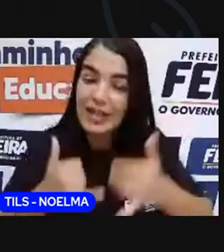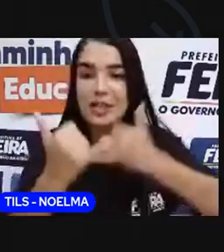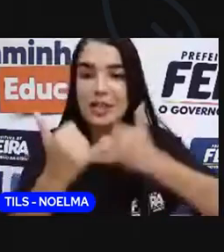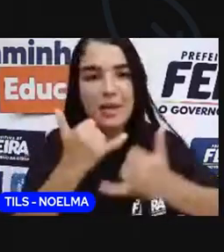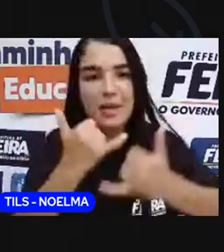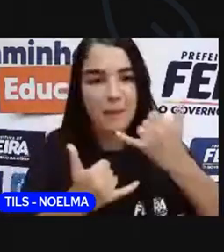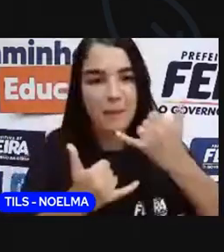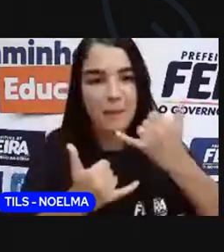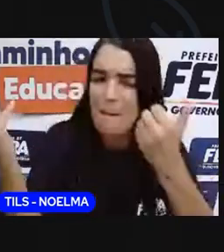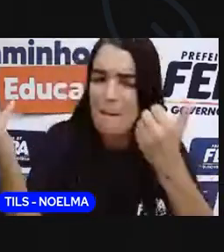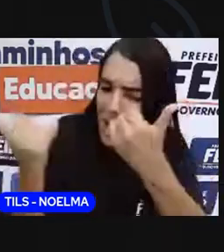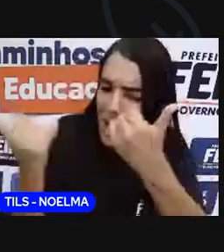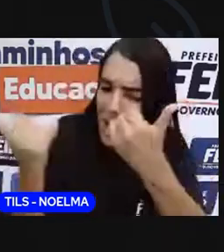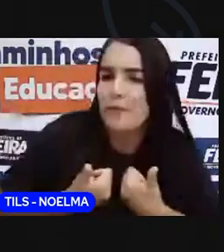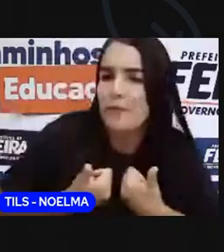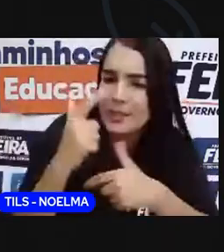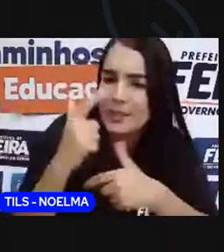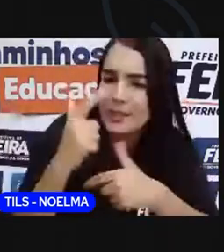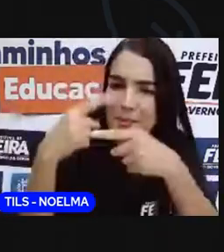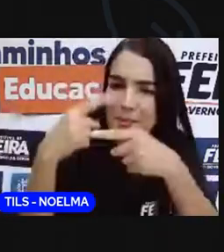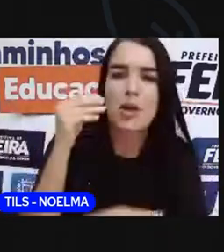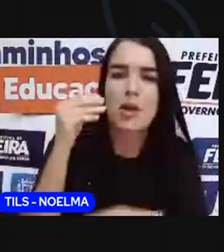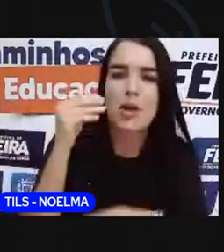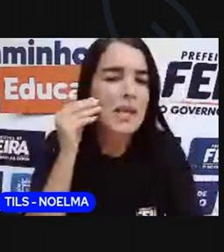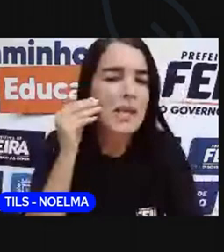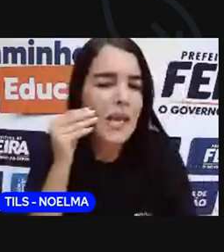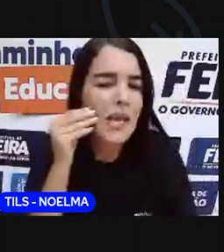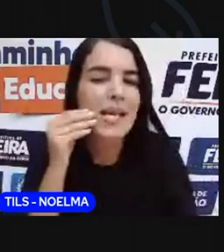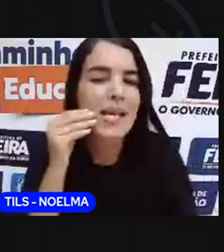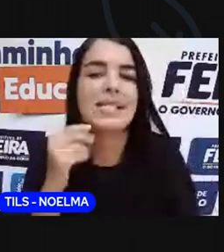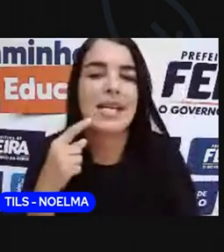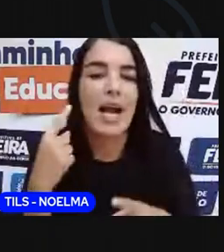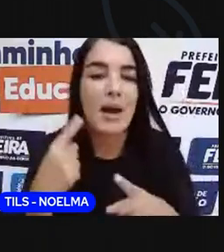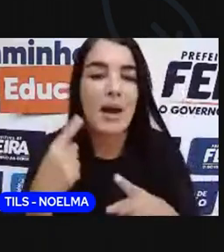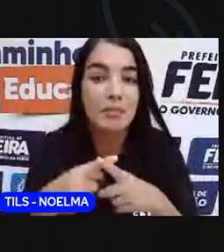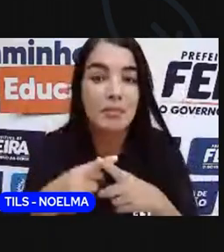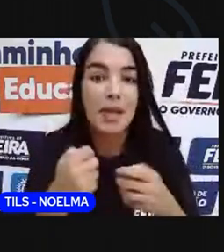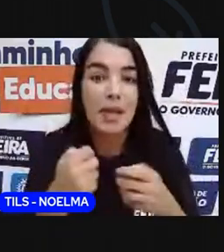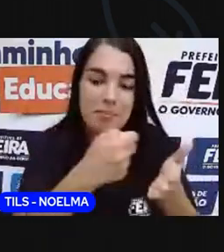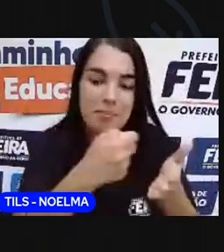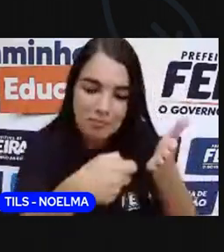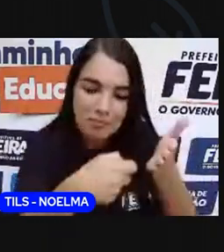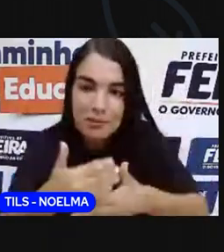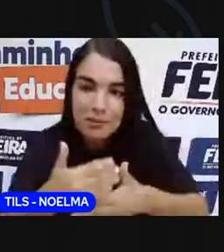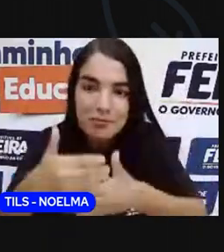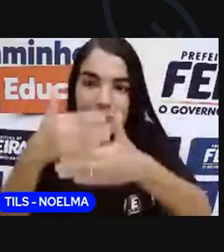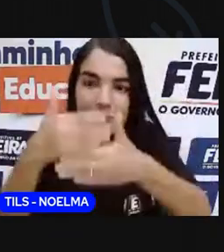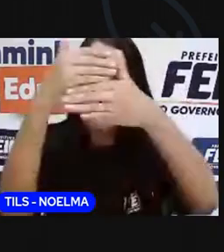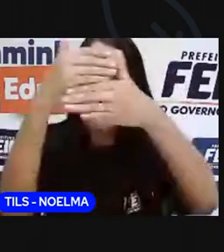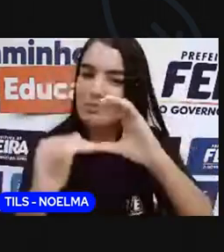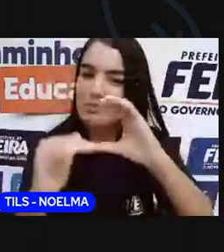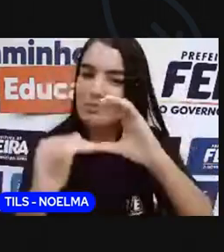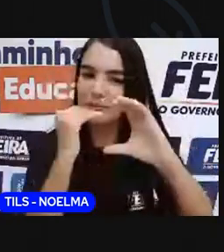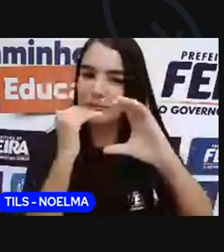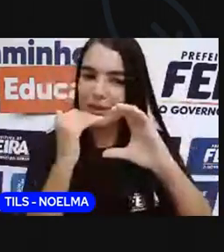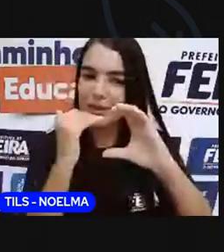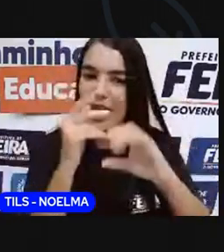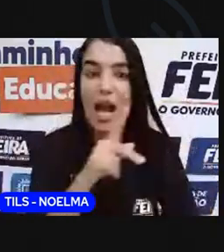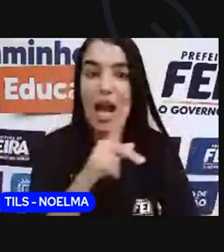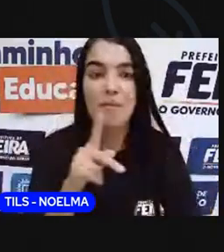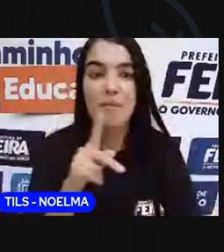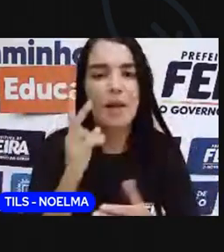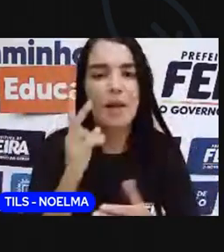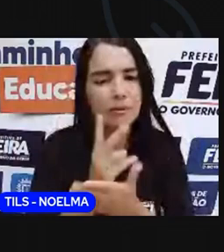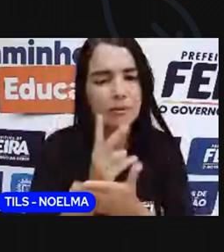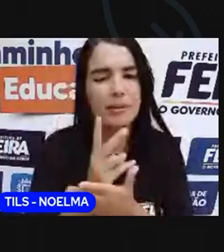Conte para mim como foi a experiência de vocês, escrevendo aí no chat. E a Pro sempre dá